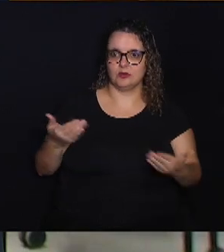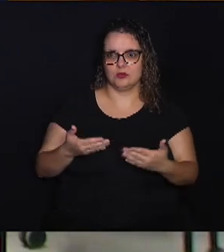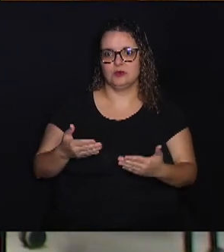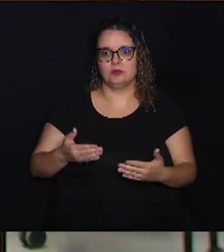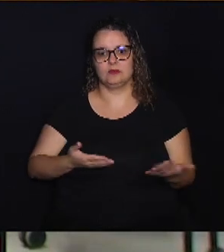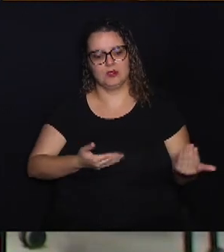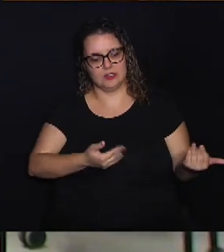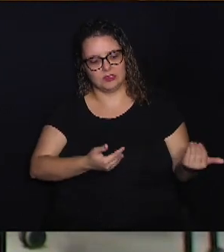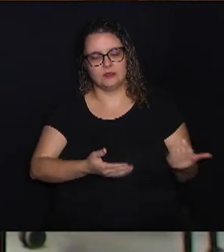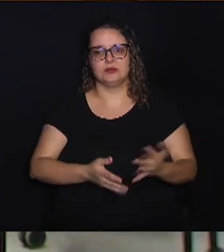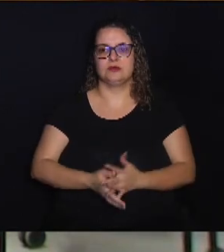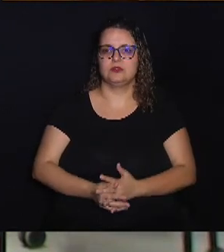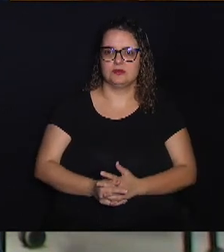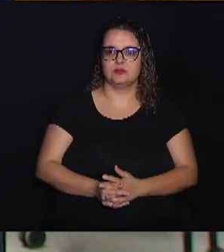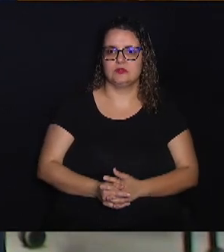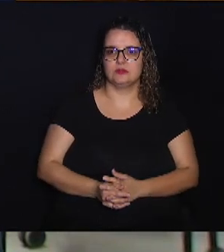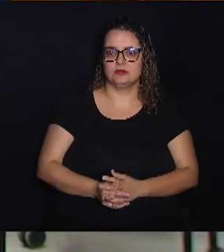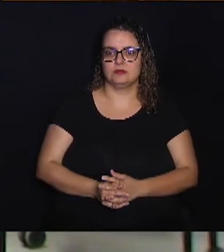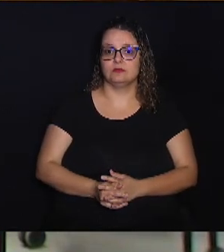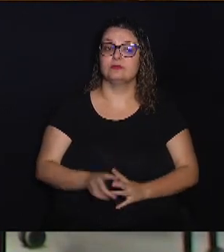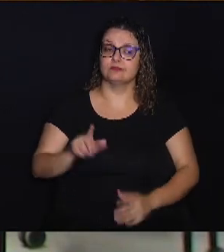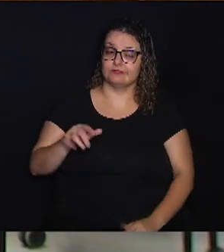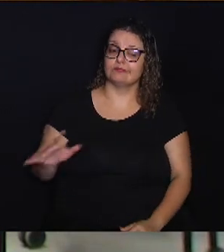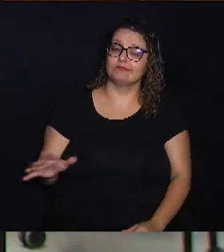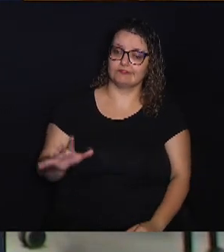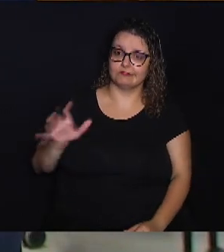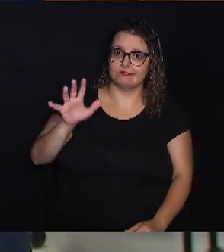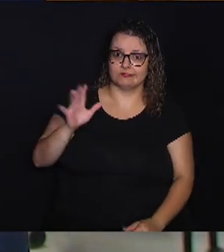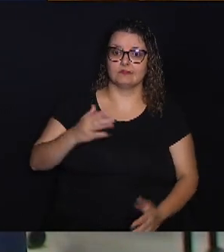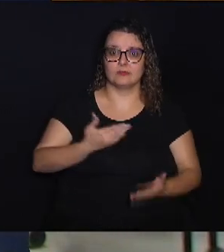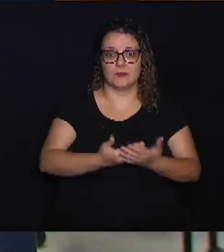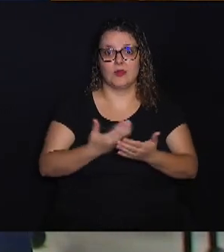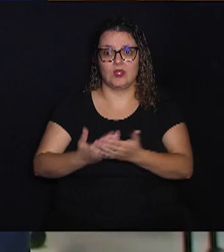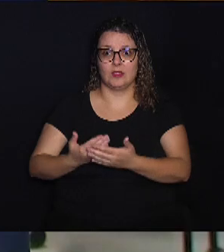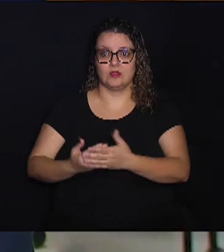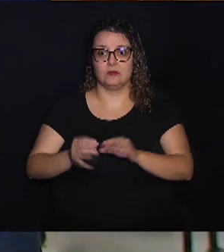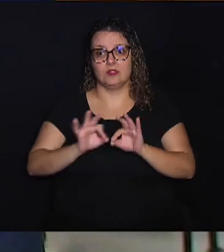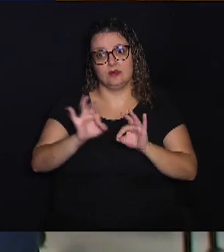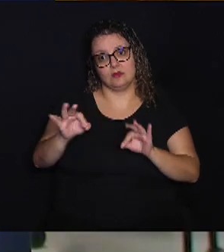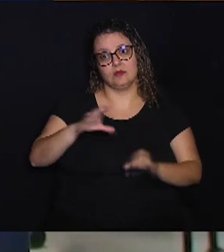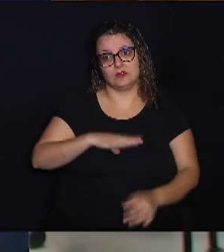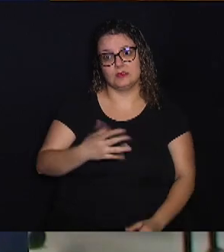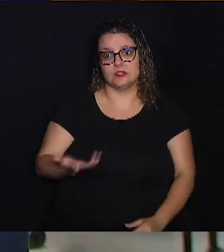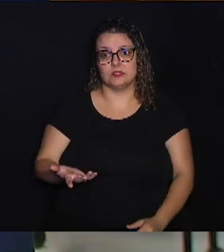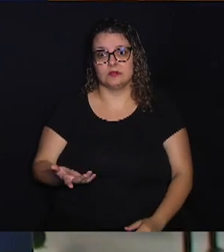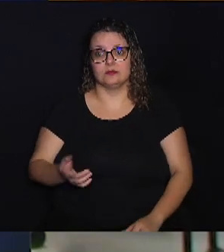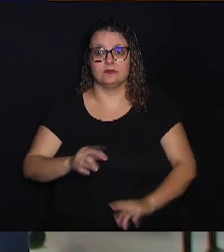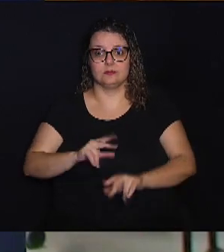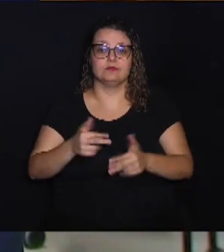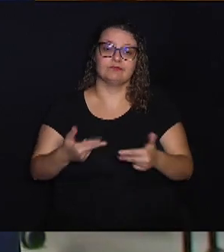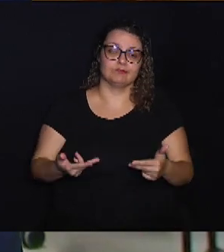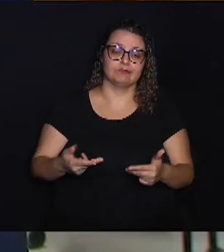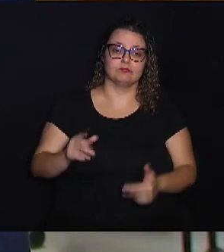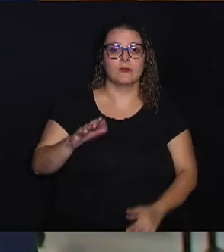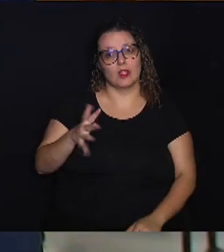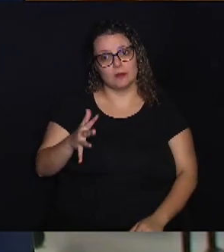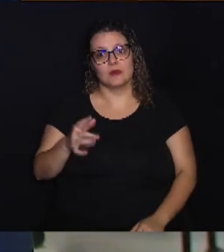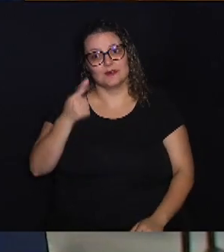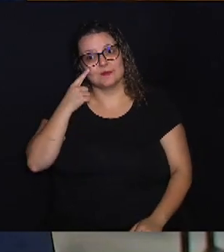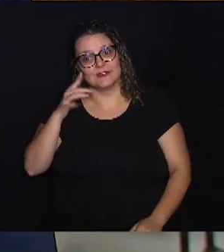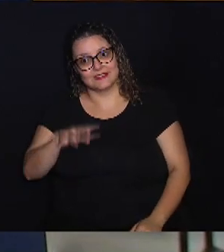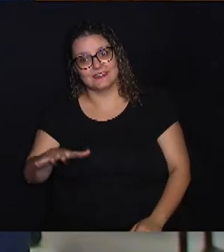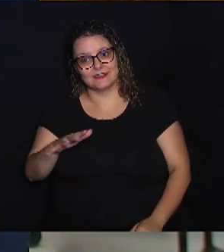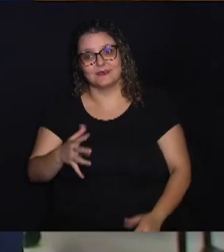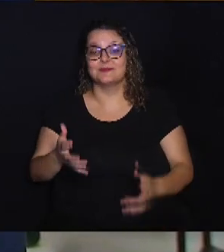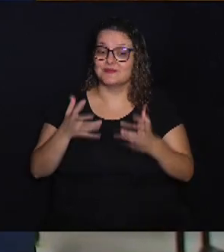esses jovens, porque não é caro você estudar fora de sua cidade, etc. Então, é mais ou menos isso, porque